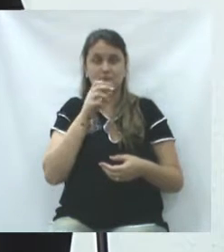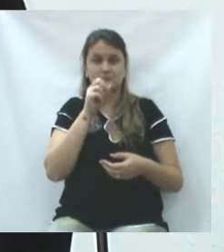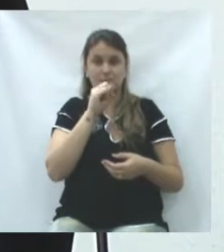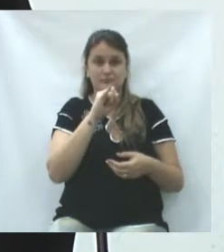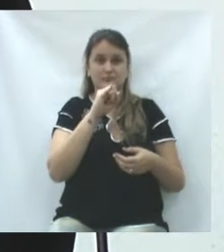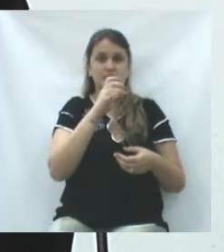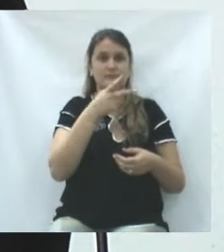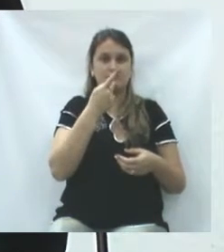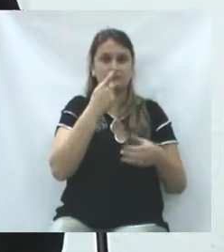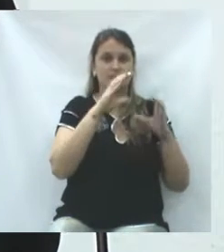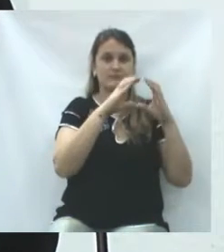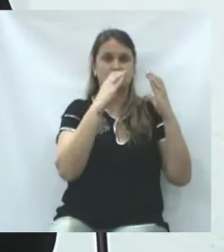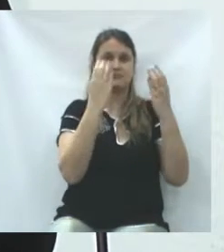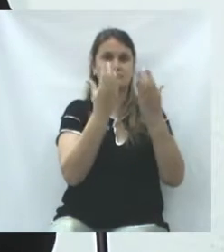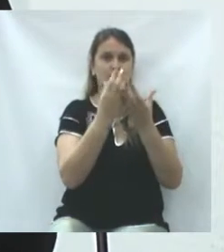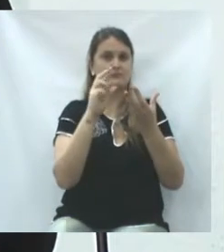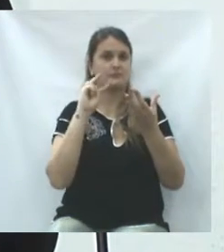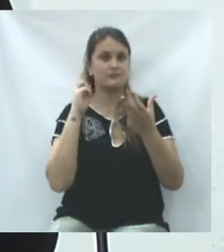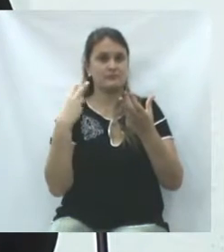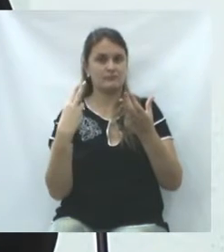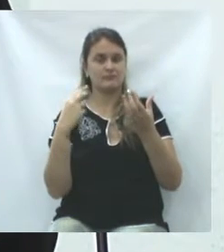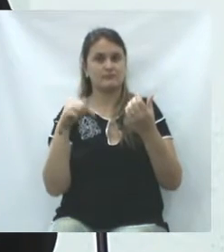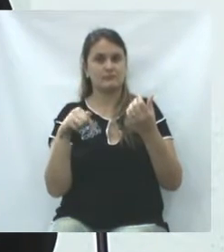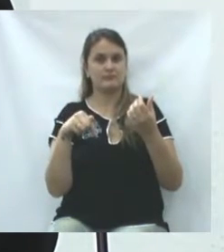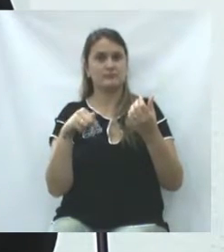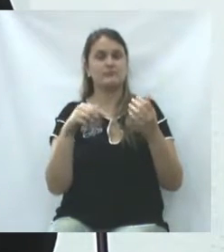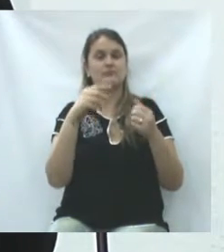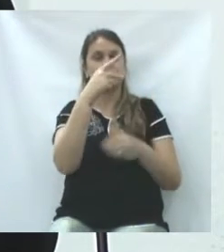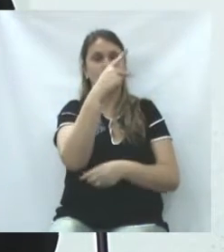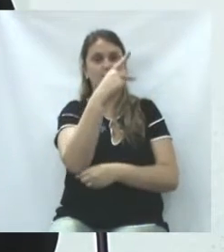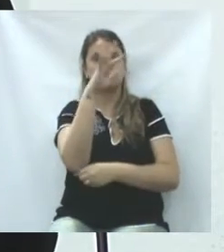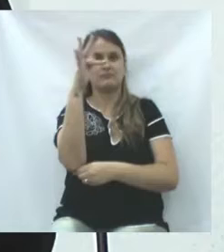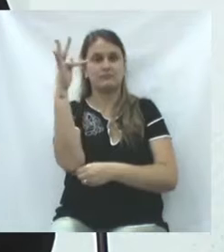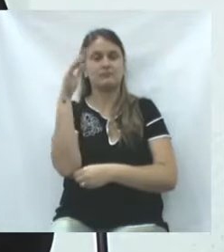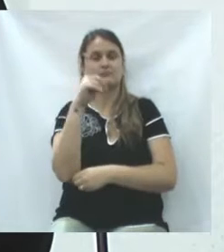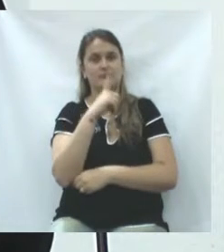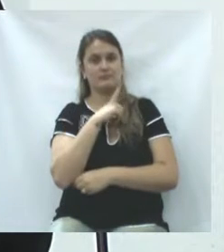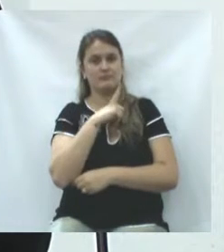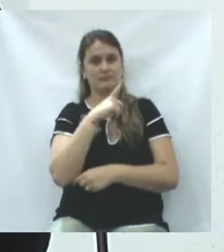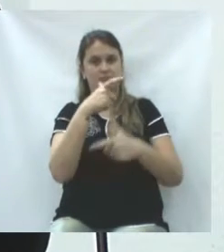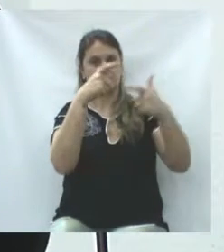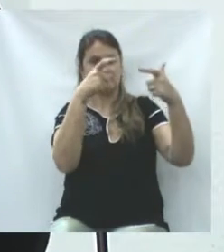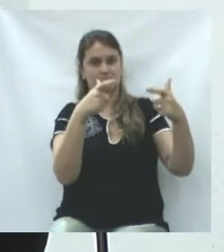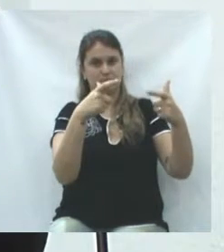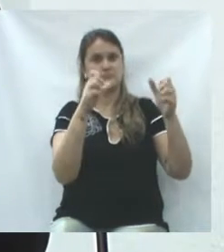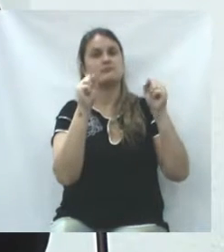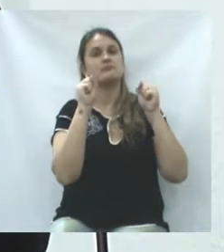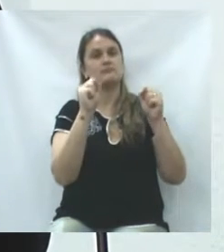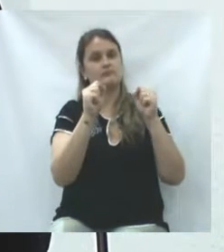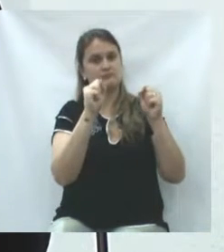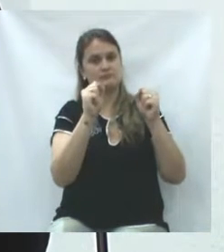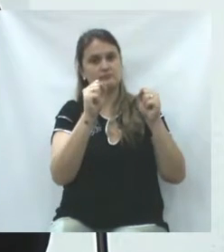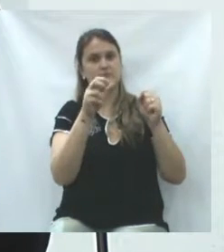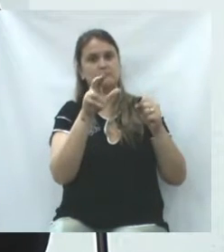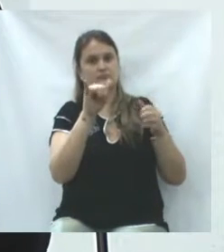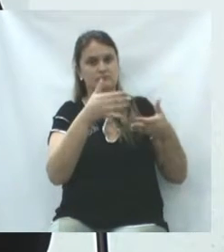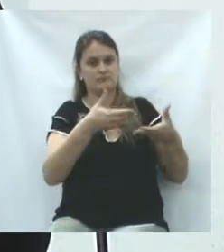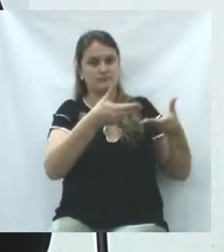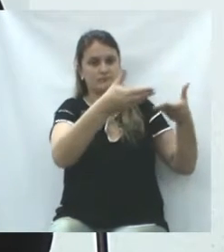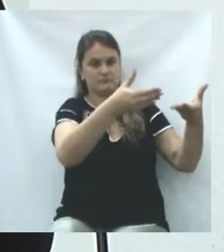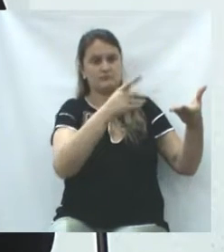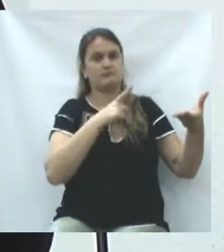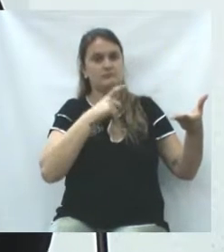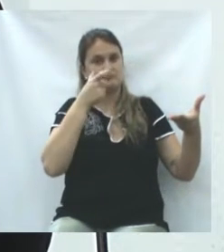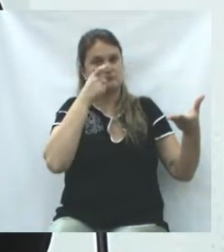coloca lá e fala na Câmara de Vereadores para o município da Nova Vitória. Paula Freitas tem uma área que pode ser cedida